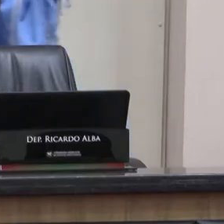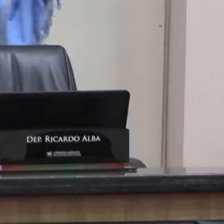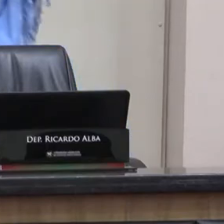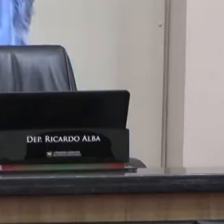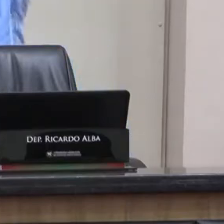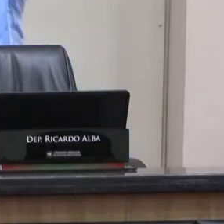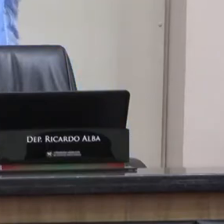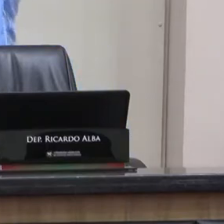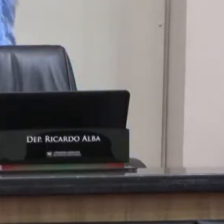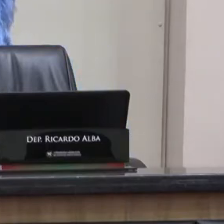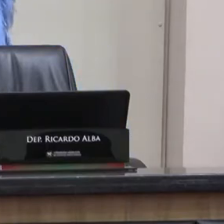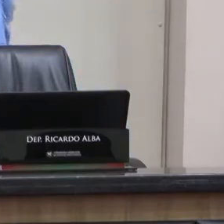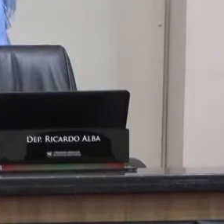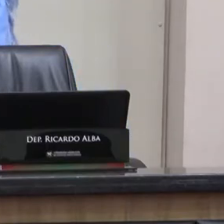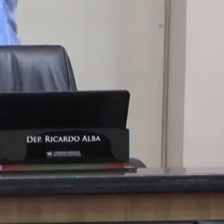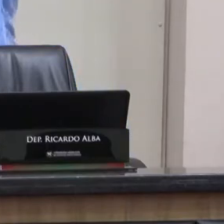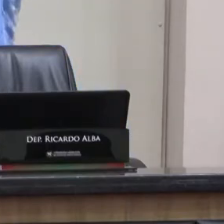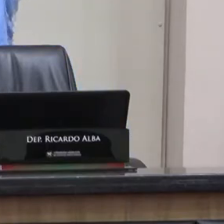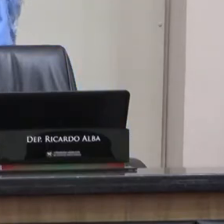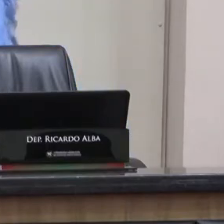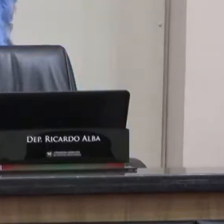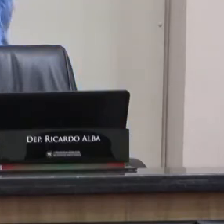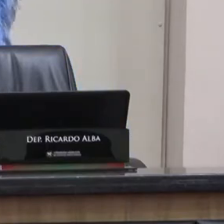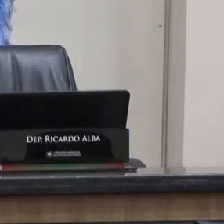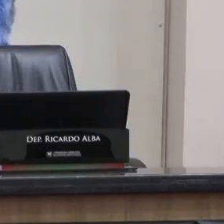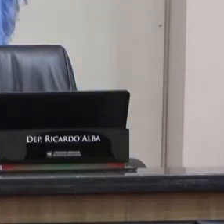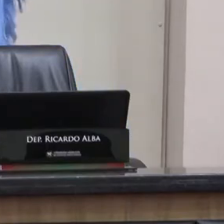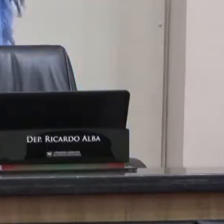Muito obrigada.